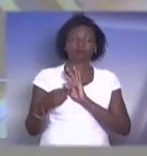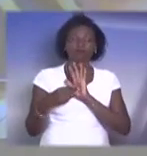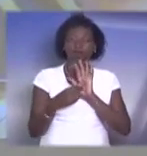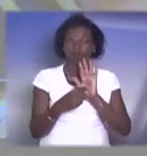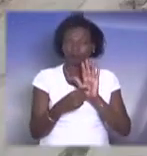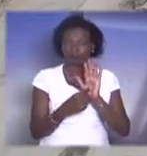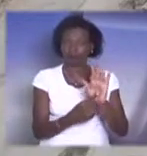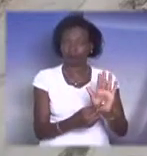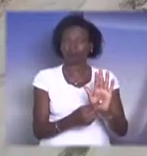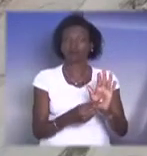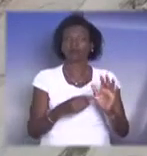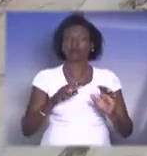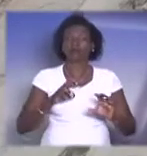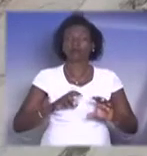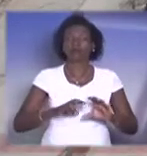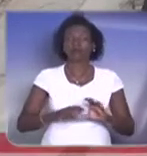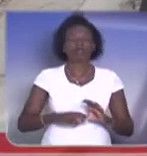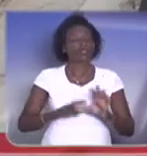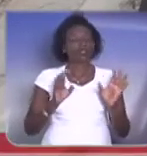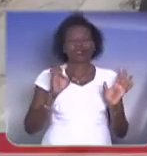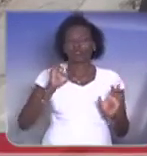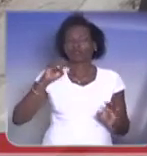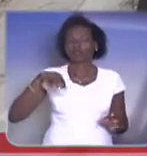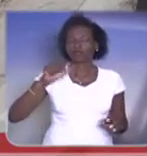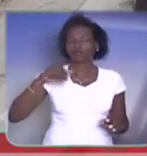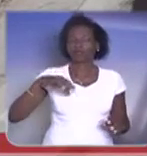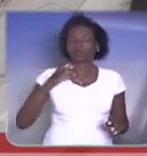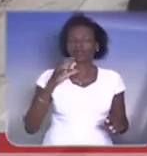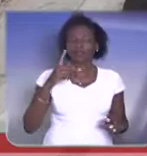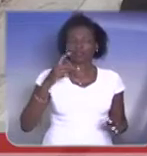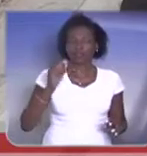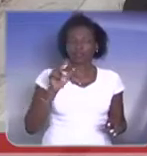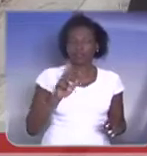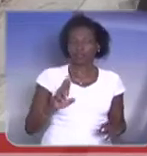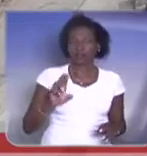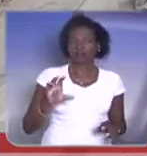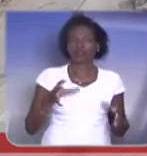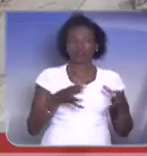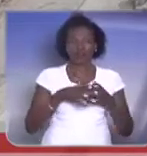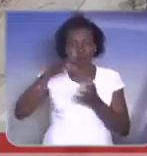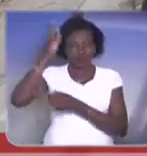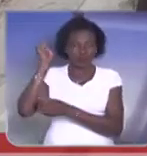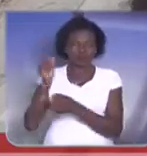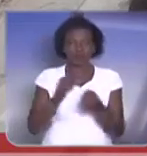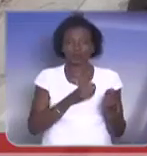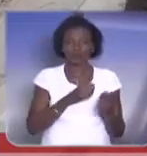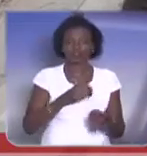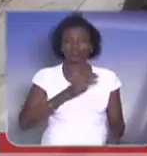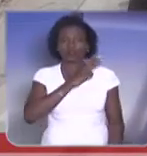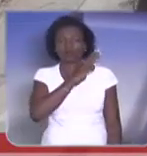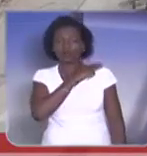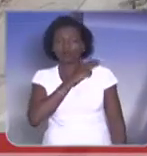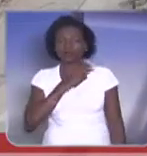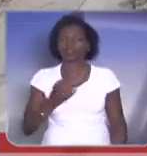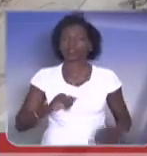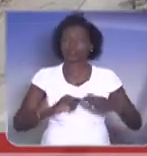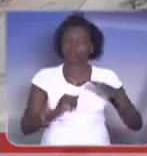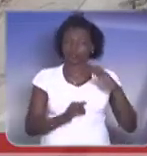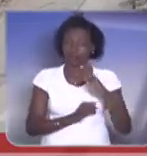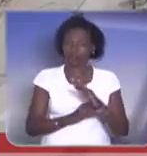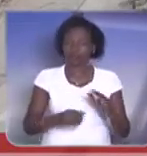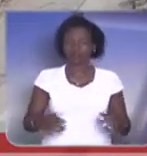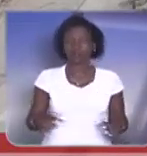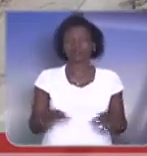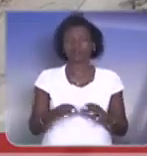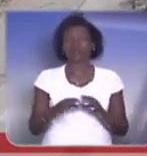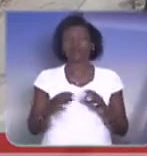Militar, para que seja um corpo de bombeiro militar, uma organização, uma instituição totalmente independente, que acabaria abrangendo